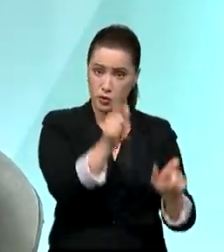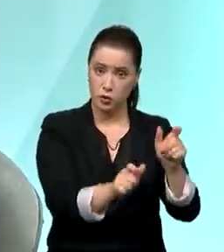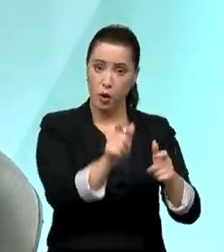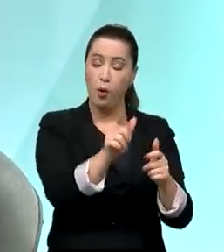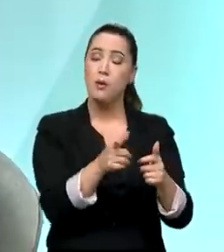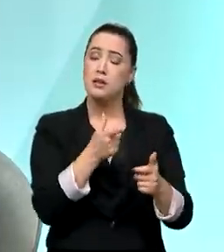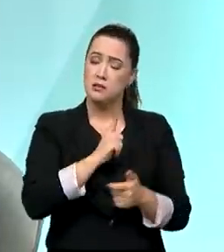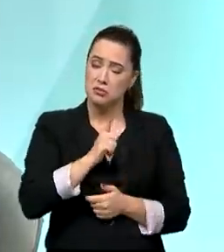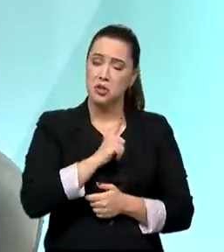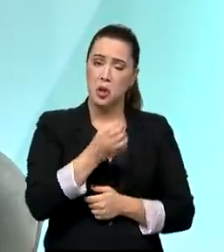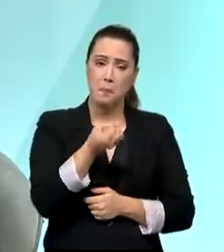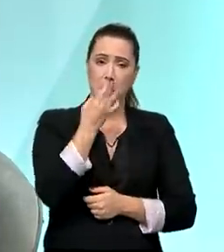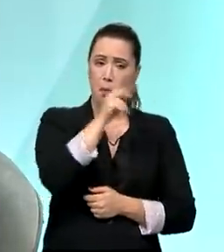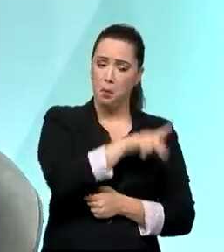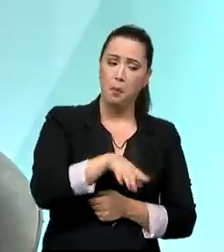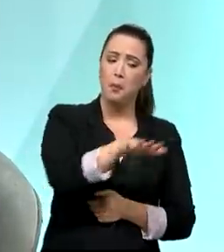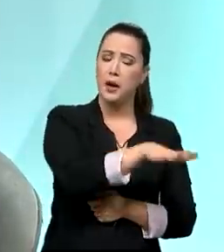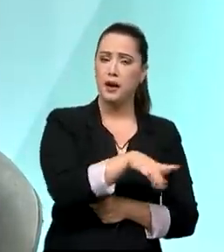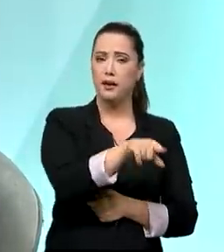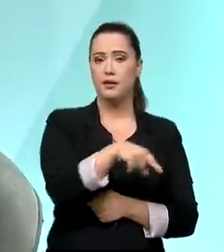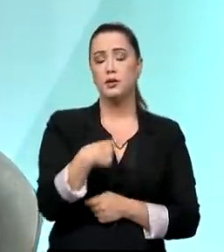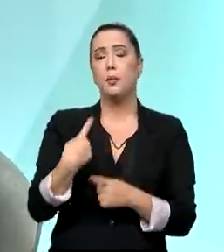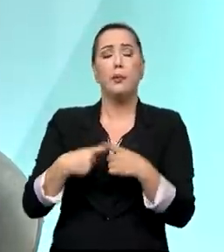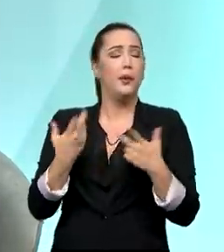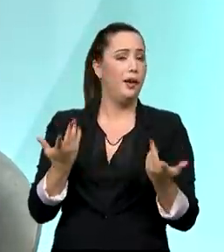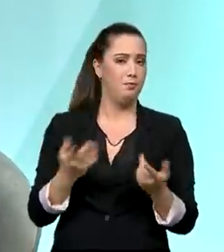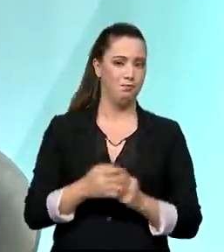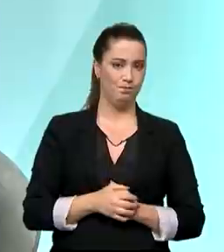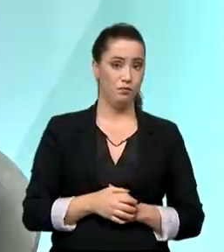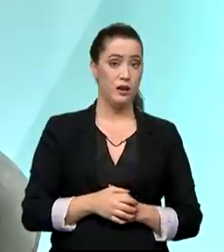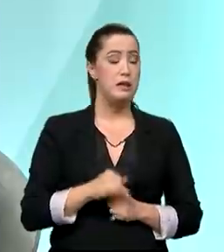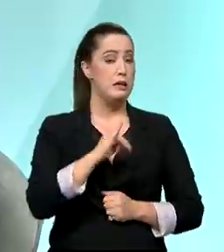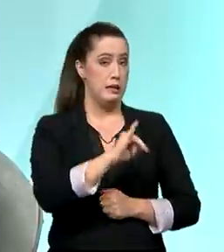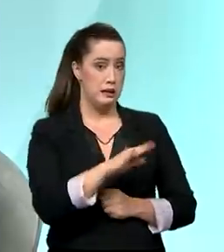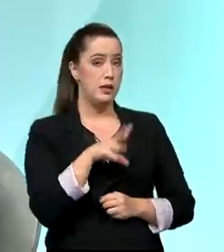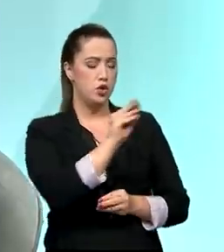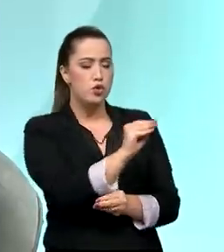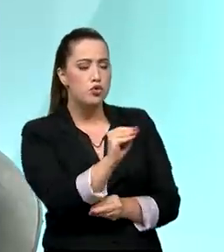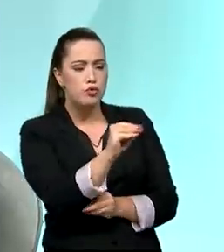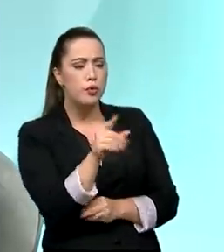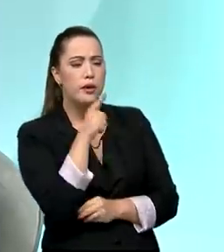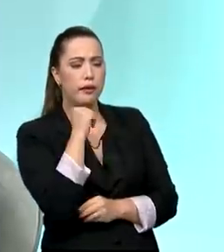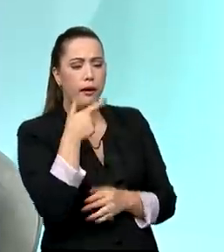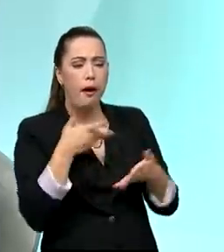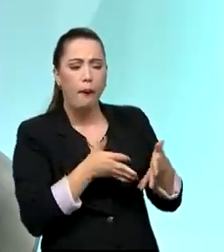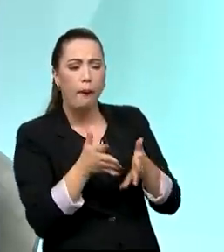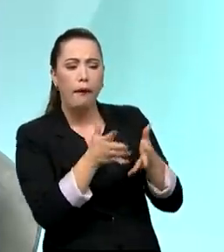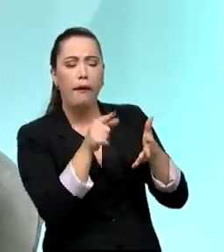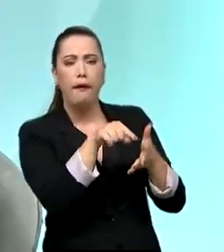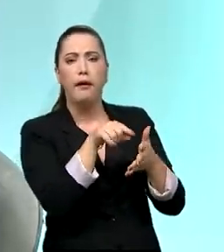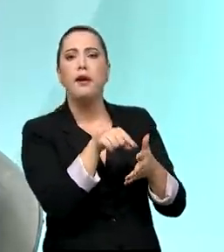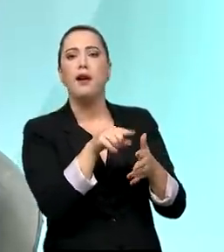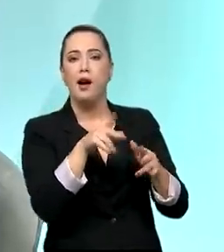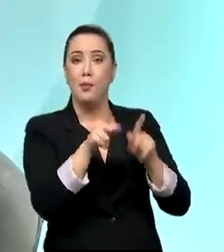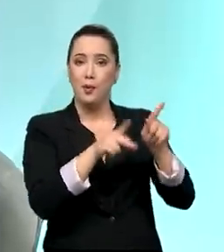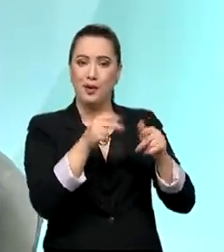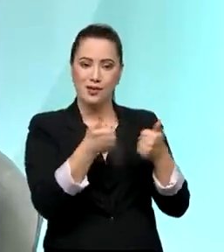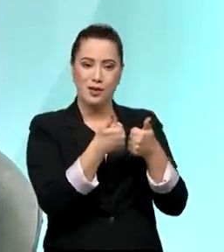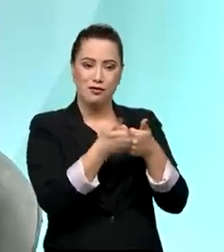a floresta ou as nascentes, a população que vive no entorno se beneficia diretamente.